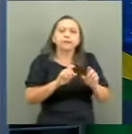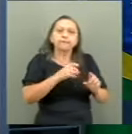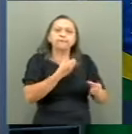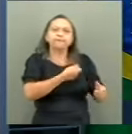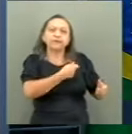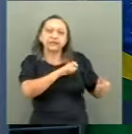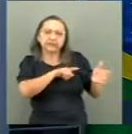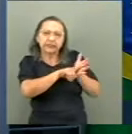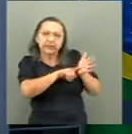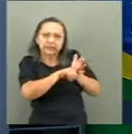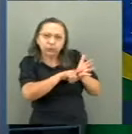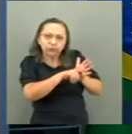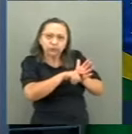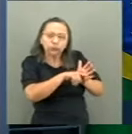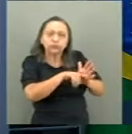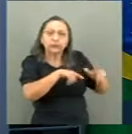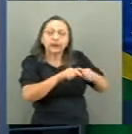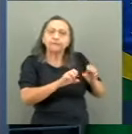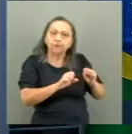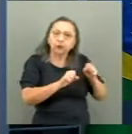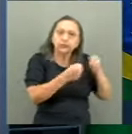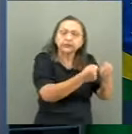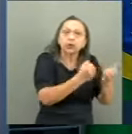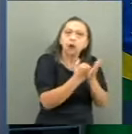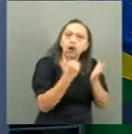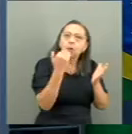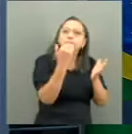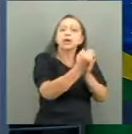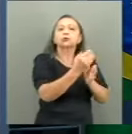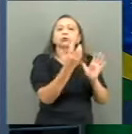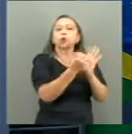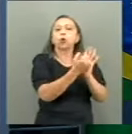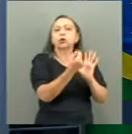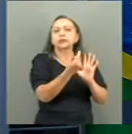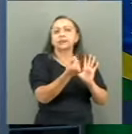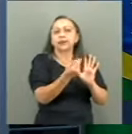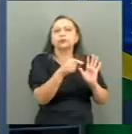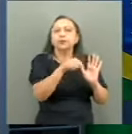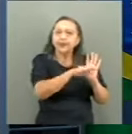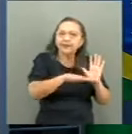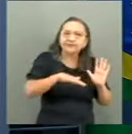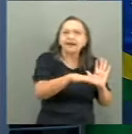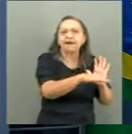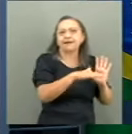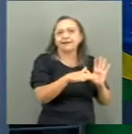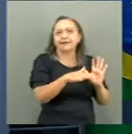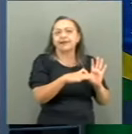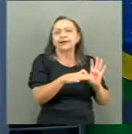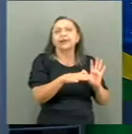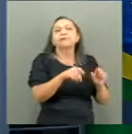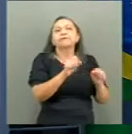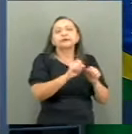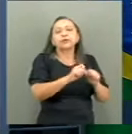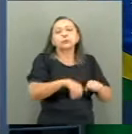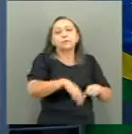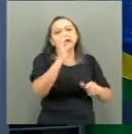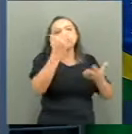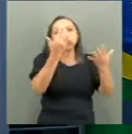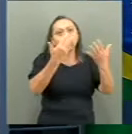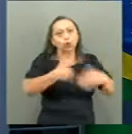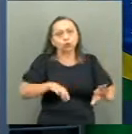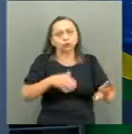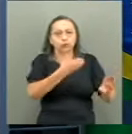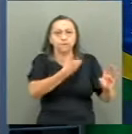do trabalho, com o aumento do orçamento nessa área, realizando mais concursos